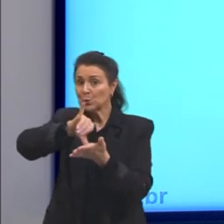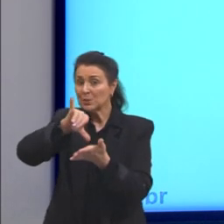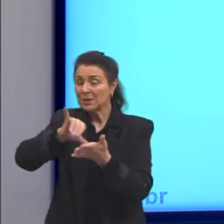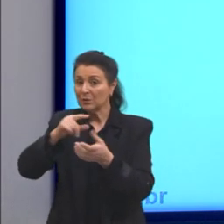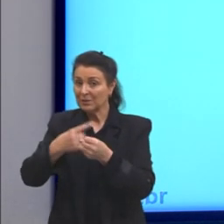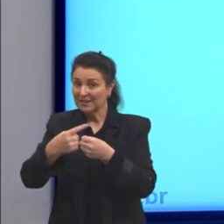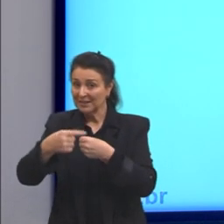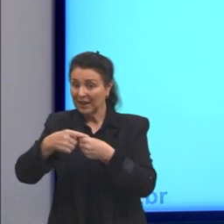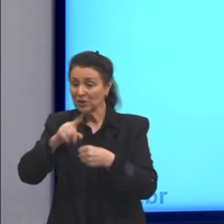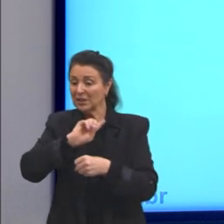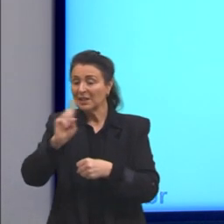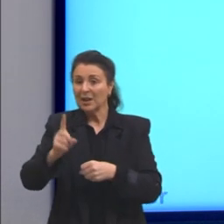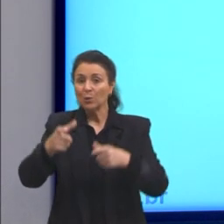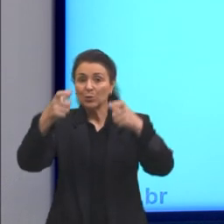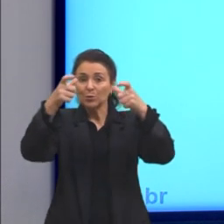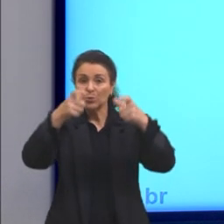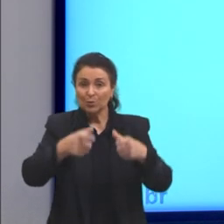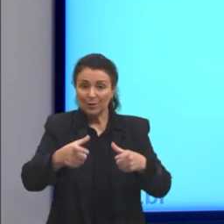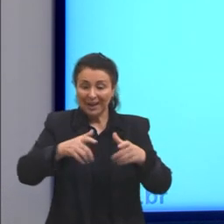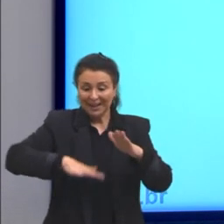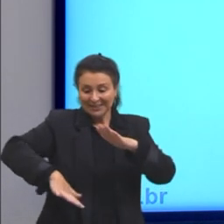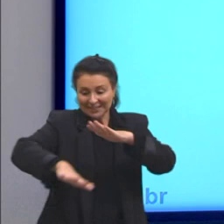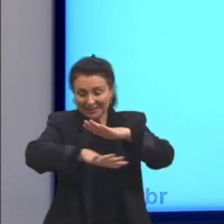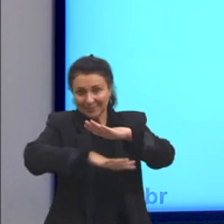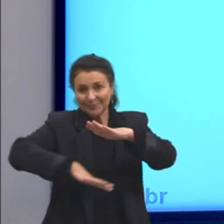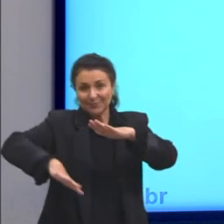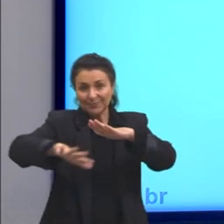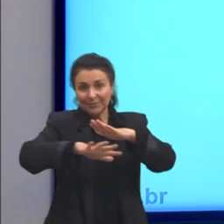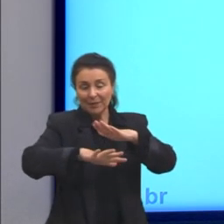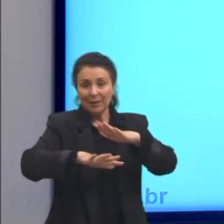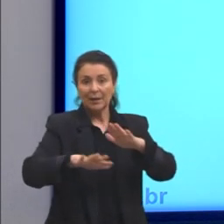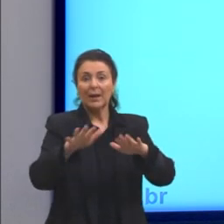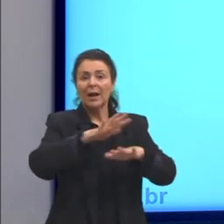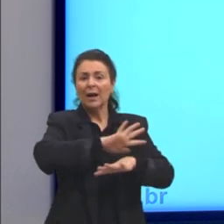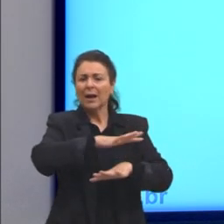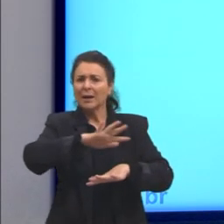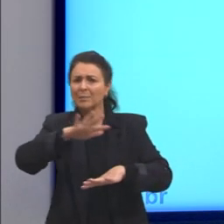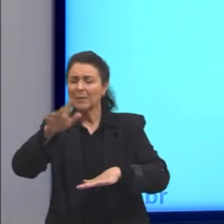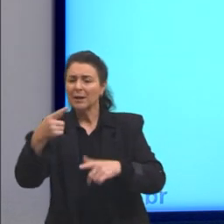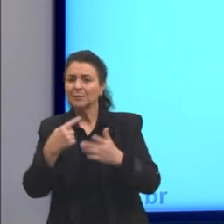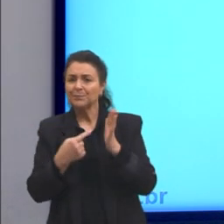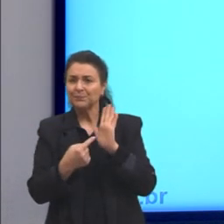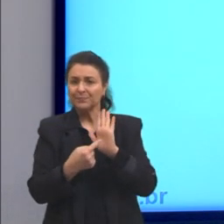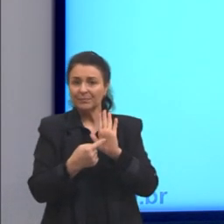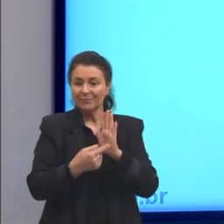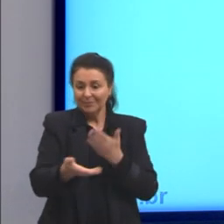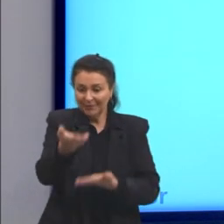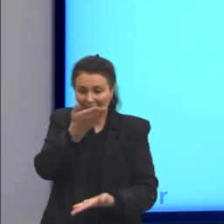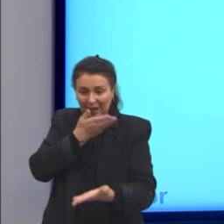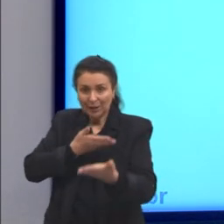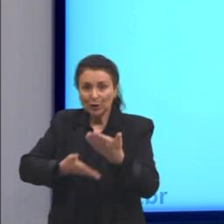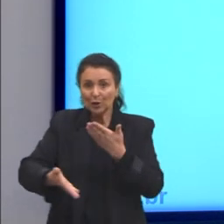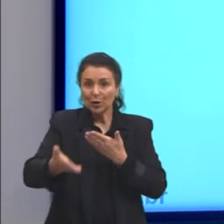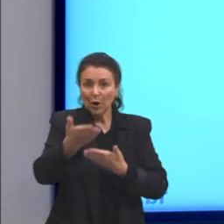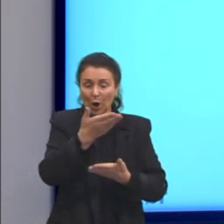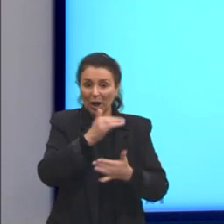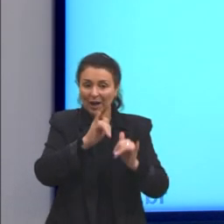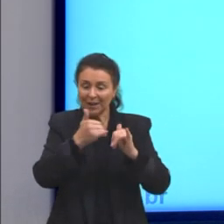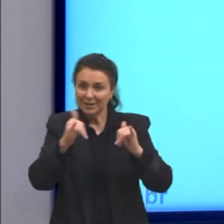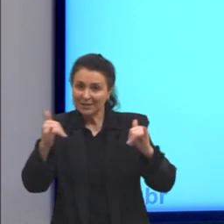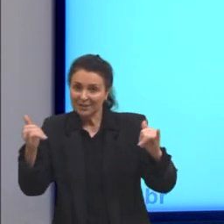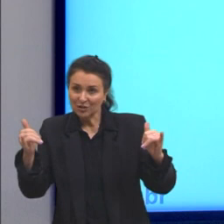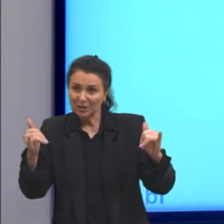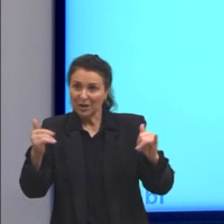mananciais. A imagem apresenta os três subsistemas que trocam energia nesse fenômeno. Então, as Ilhas de Calor, que é uma